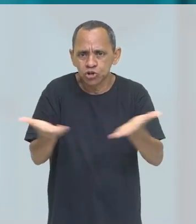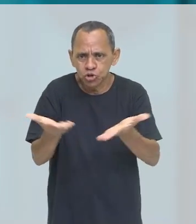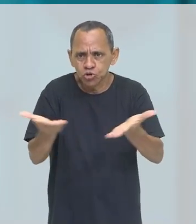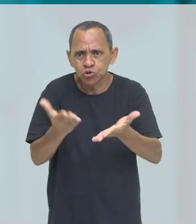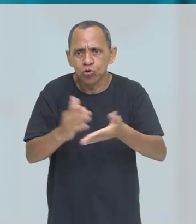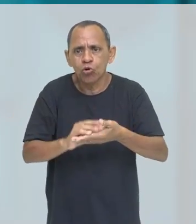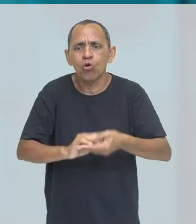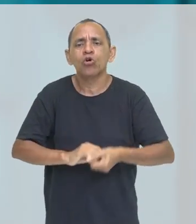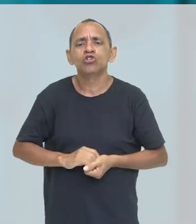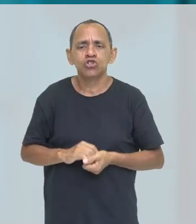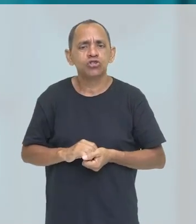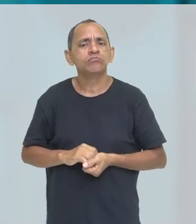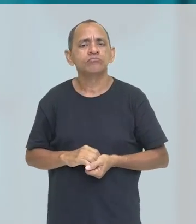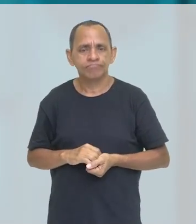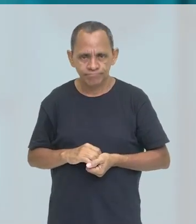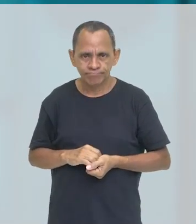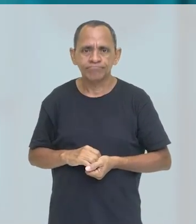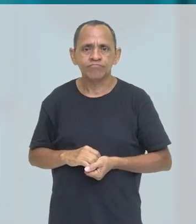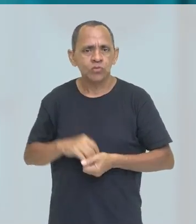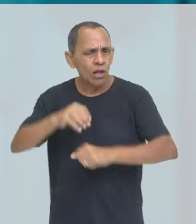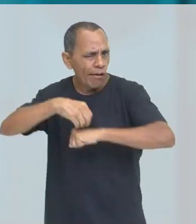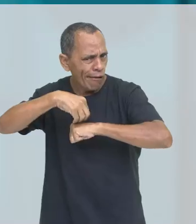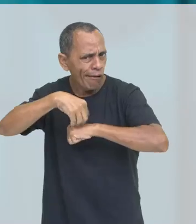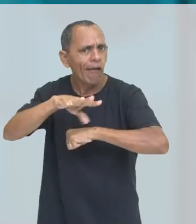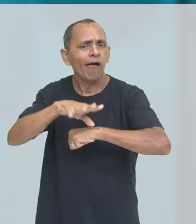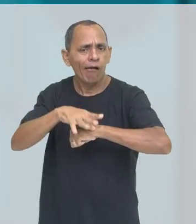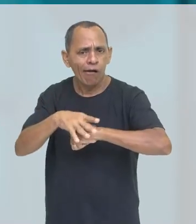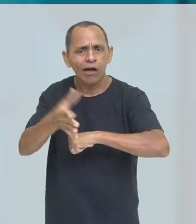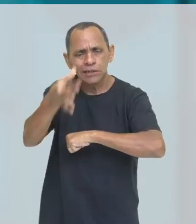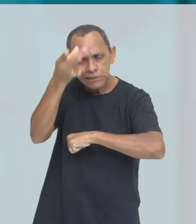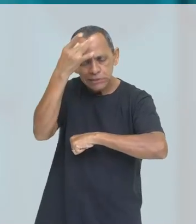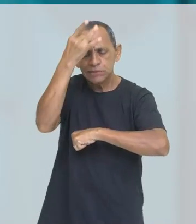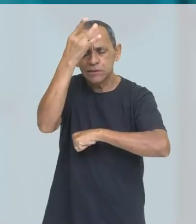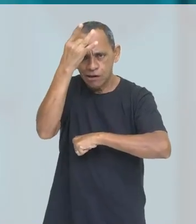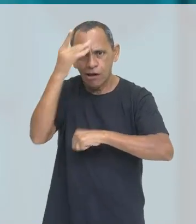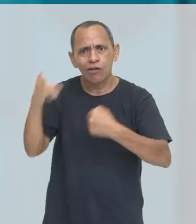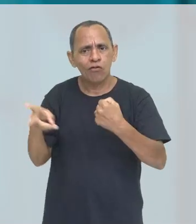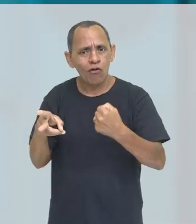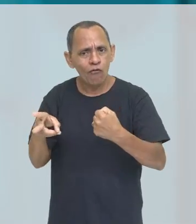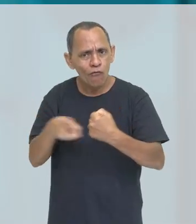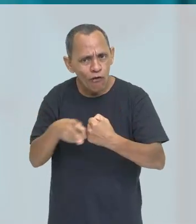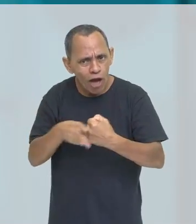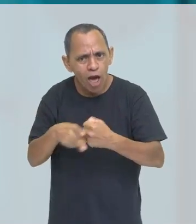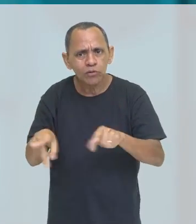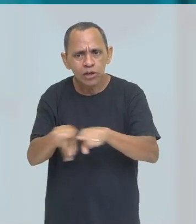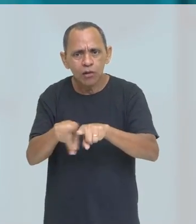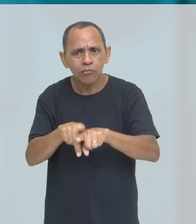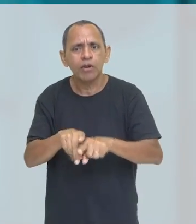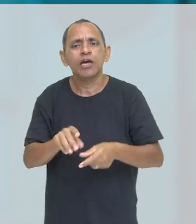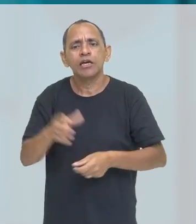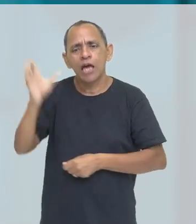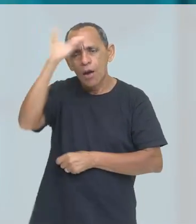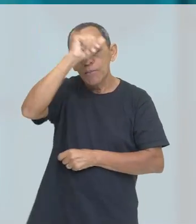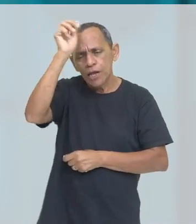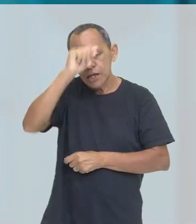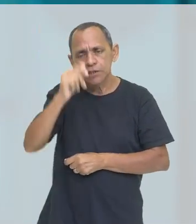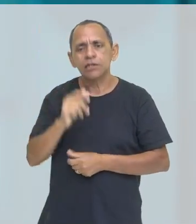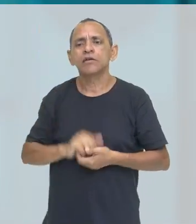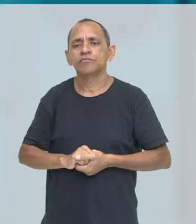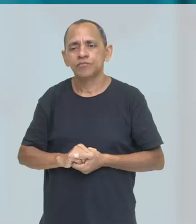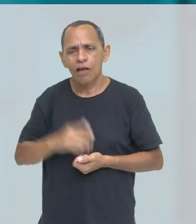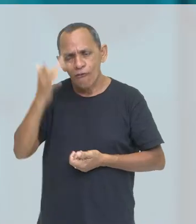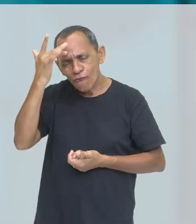A memorização de verbos é muito importante, aliás, é uma forma de aprender a língua de uma forma muito mais fácil. Tá certo, gente?